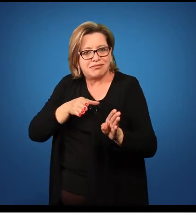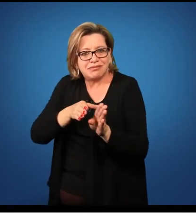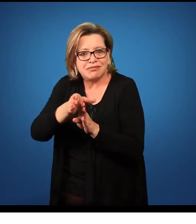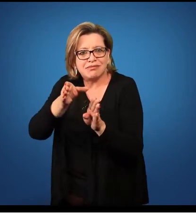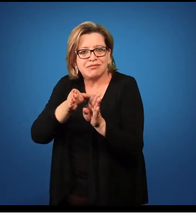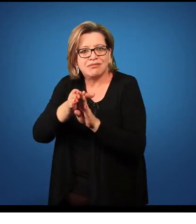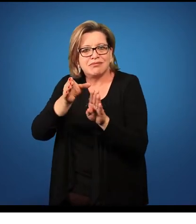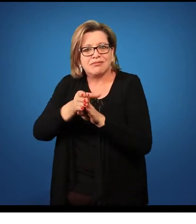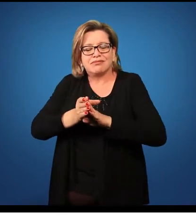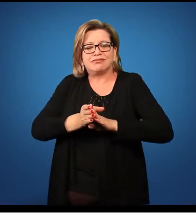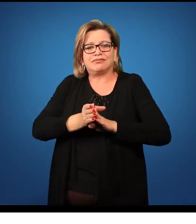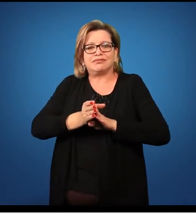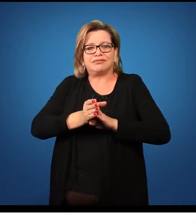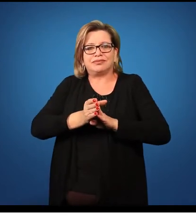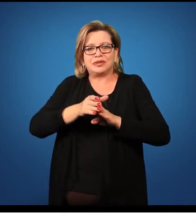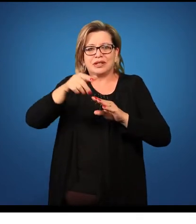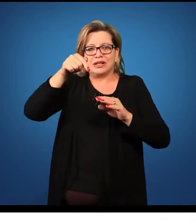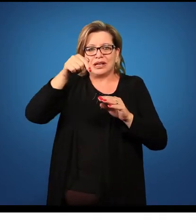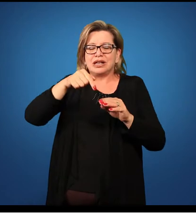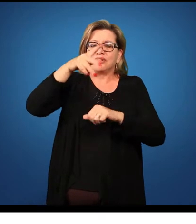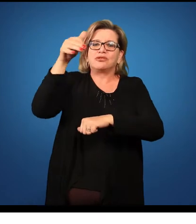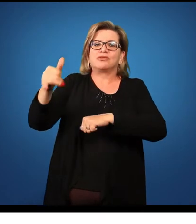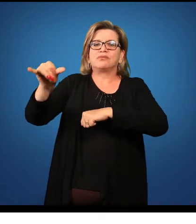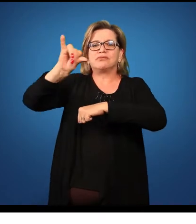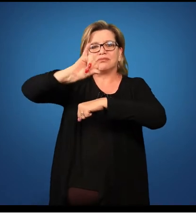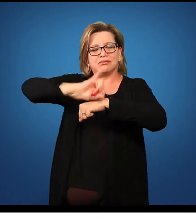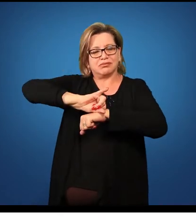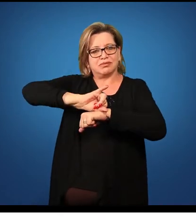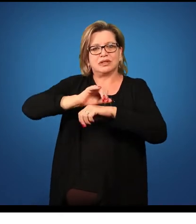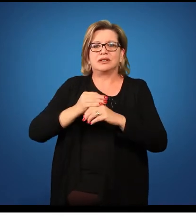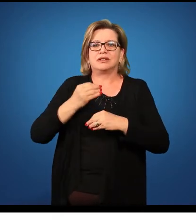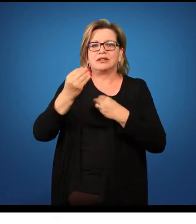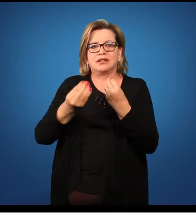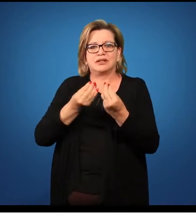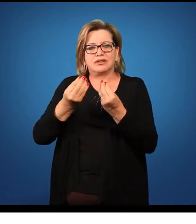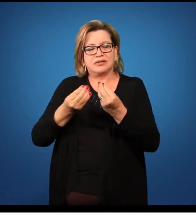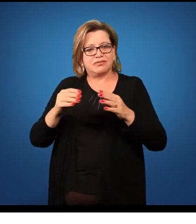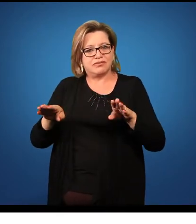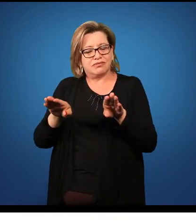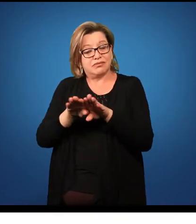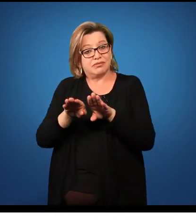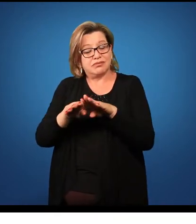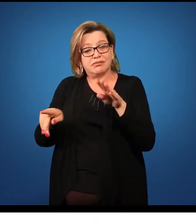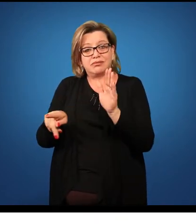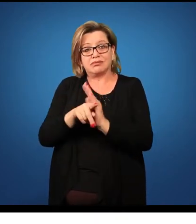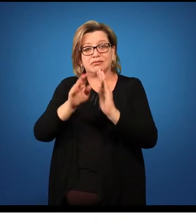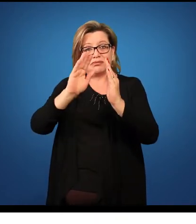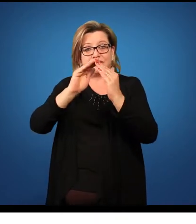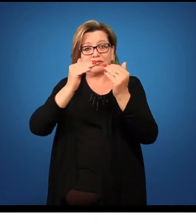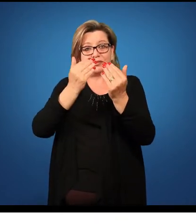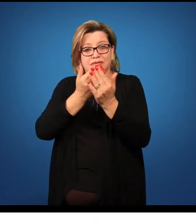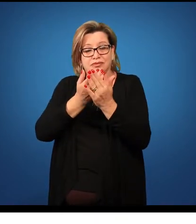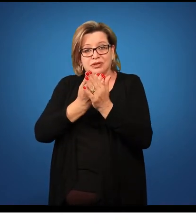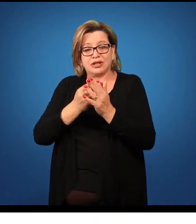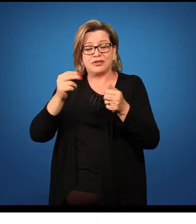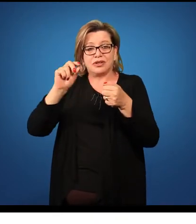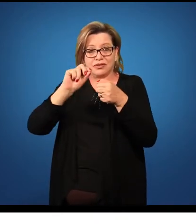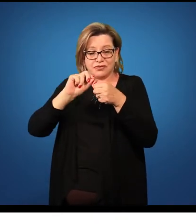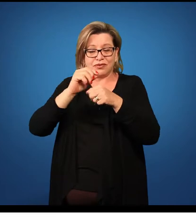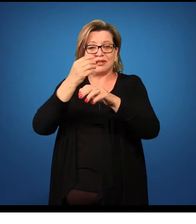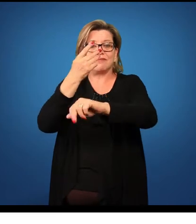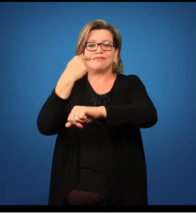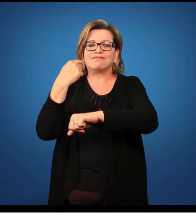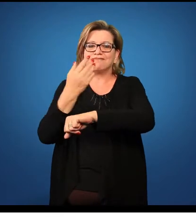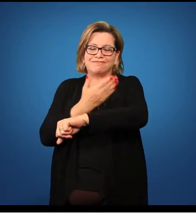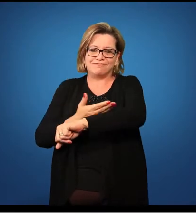nos polos. Então, ela faz parte da escola que concede o estágio. Vocês vão fazer essa carga